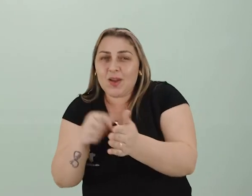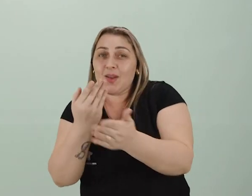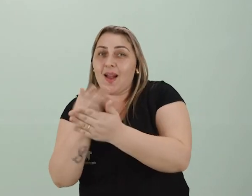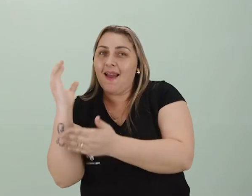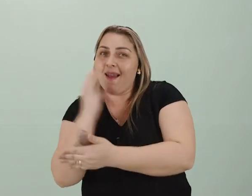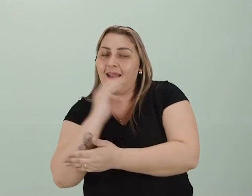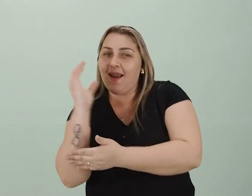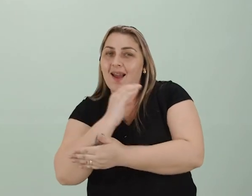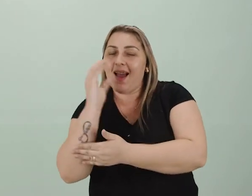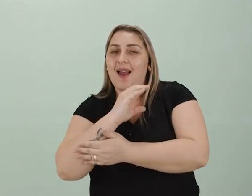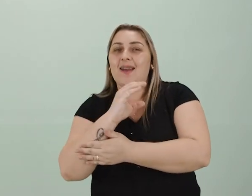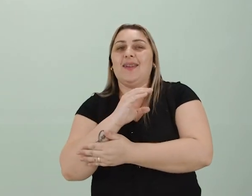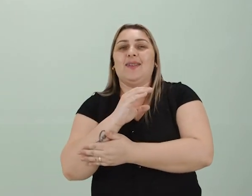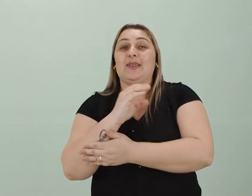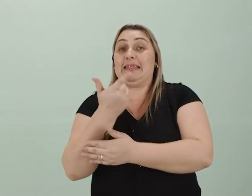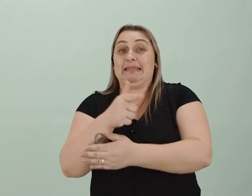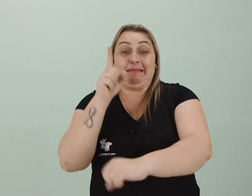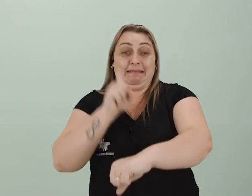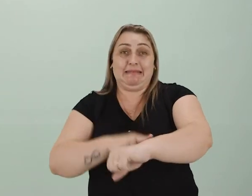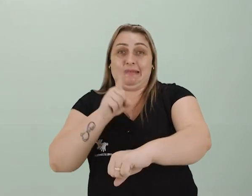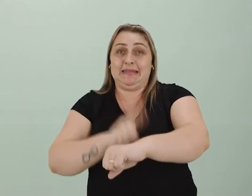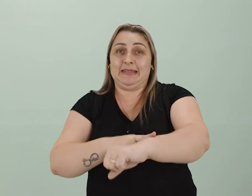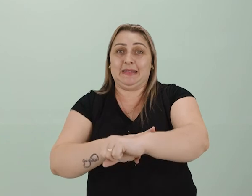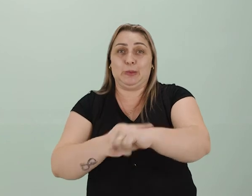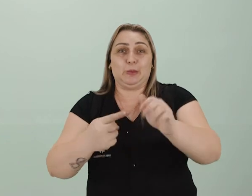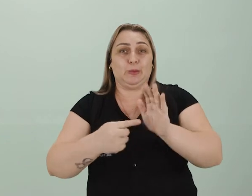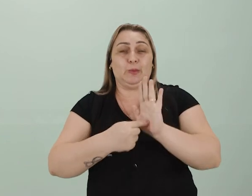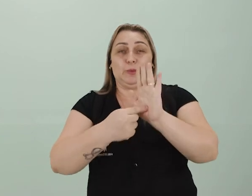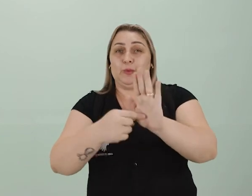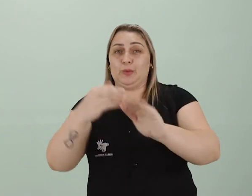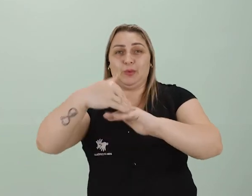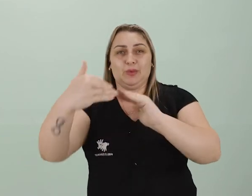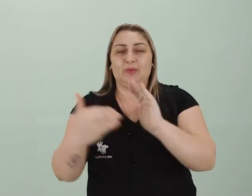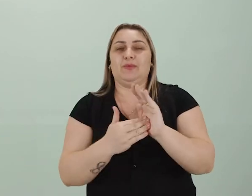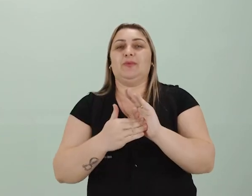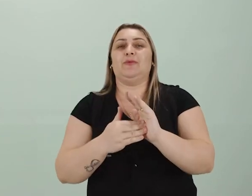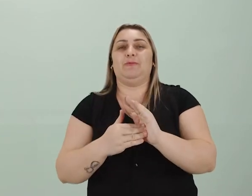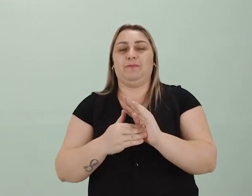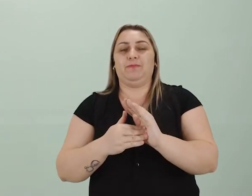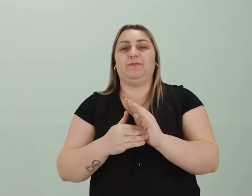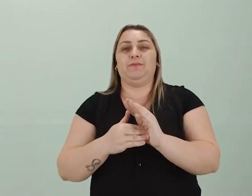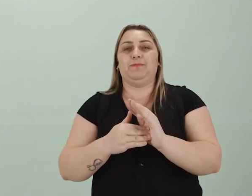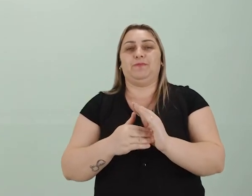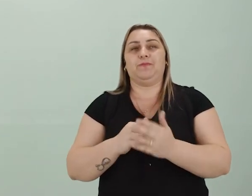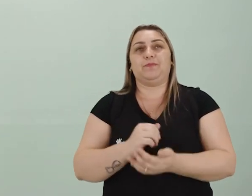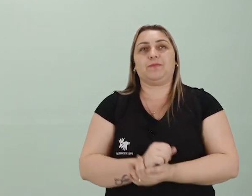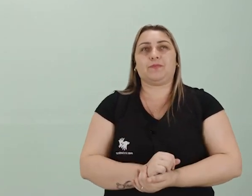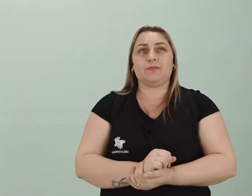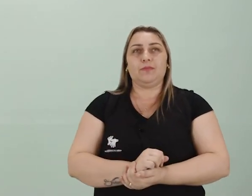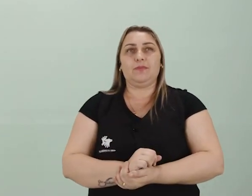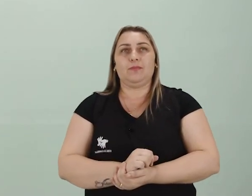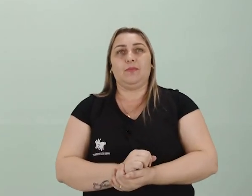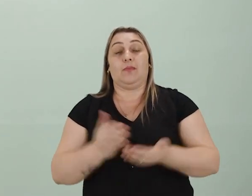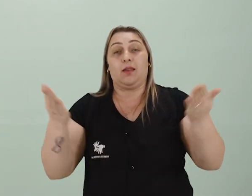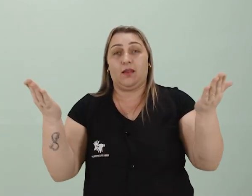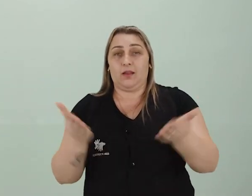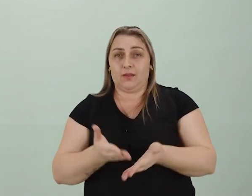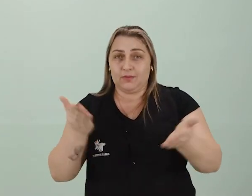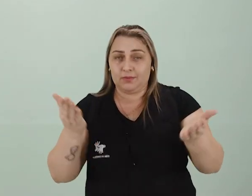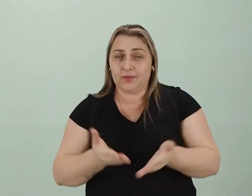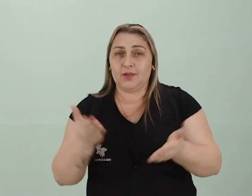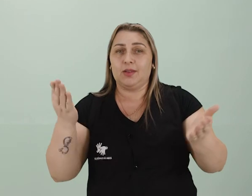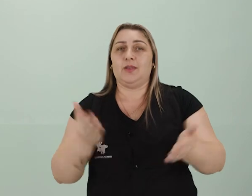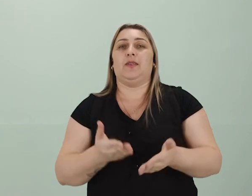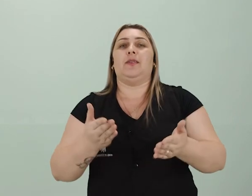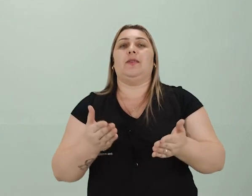e a gente acaba não tendo como ver todas essas manifestações artísticas encontradas. Agora, gente, nós vamos